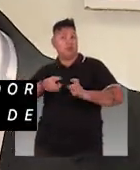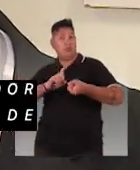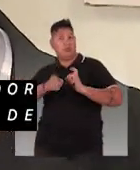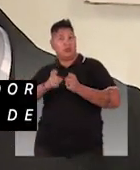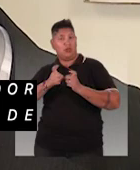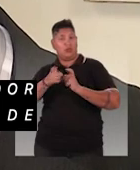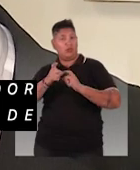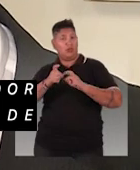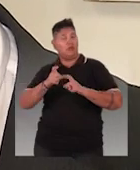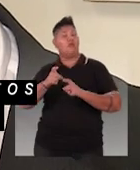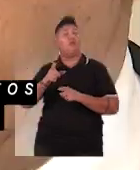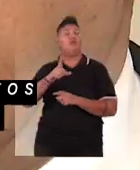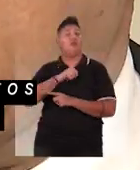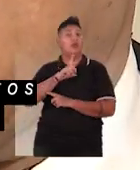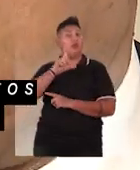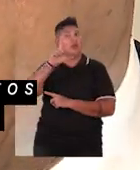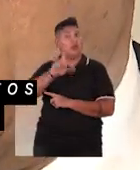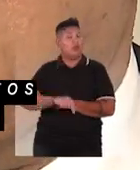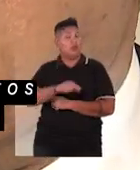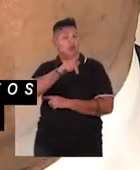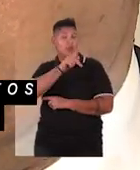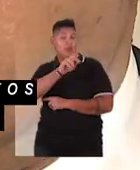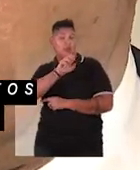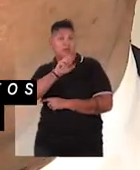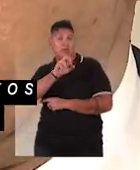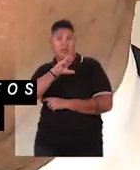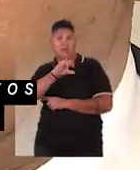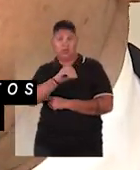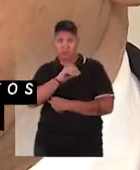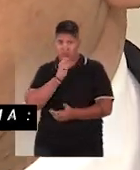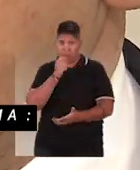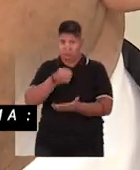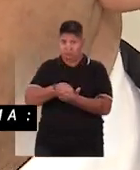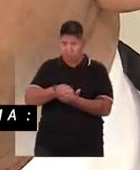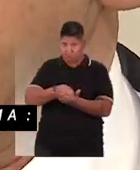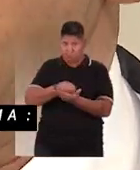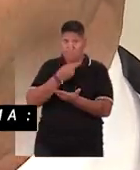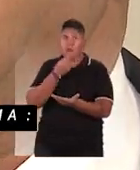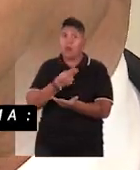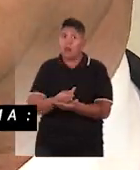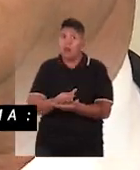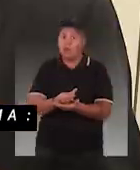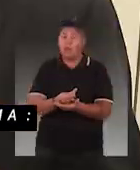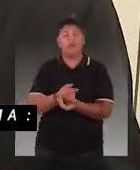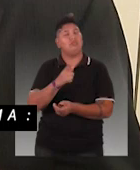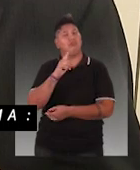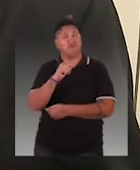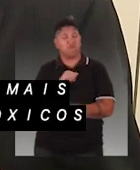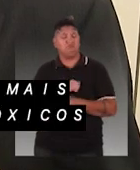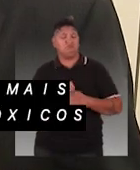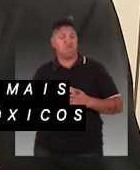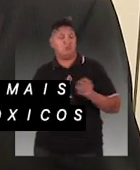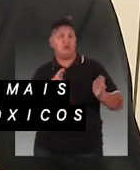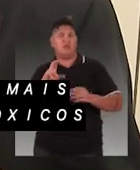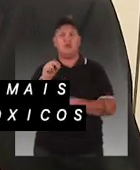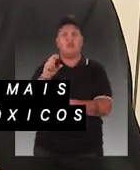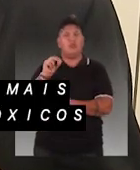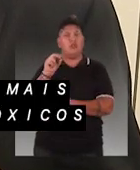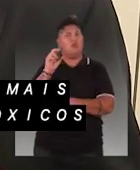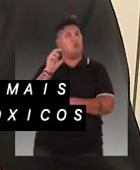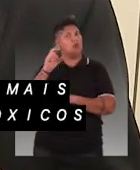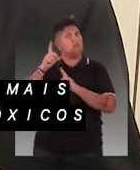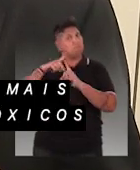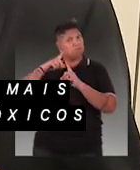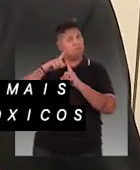do Fórum Nacional de Combate aos Impactos dos Agrotóxicos, Pedro Serafim, afirma. Com a liberação de mais de